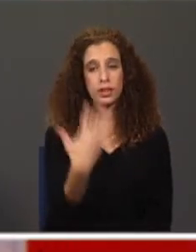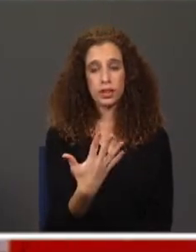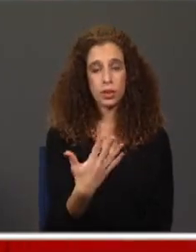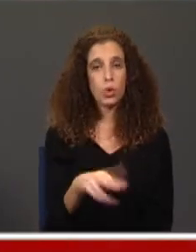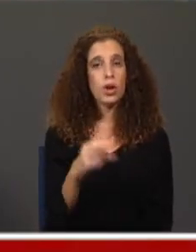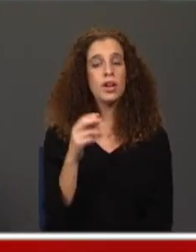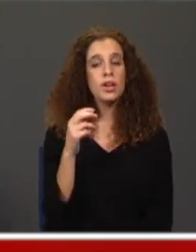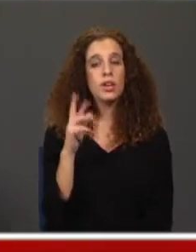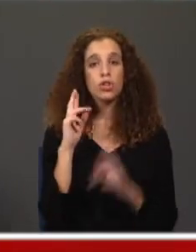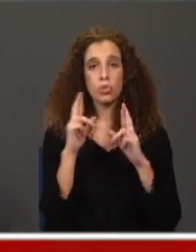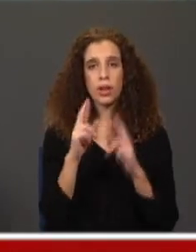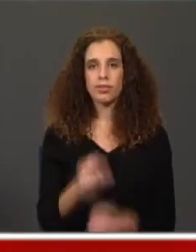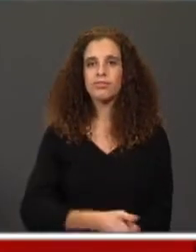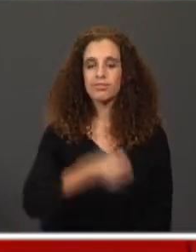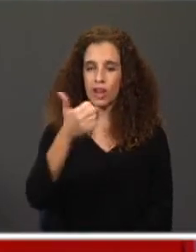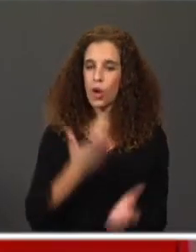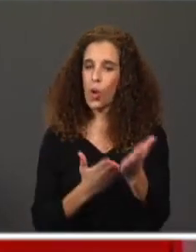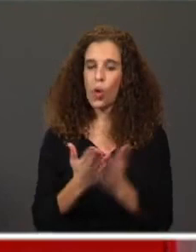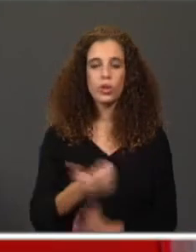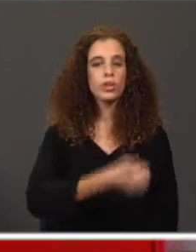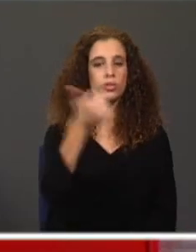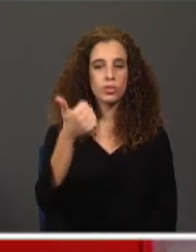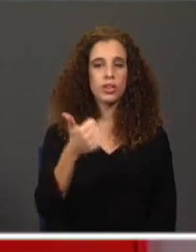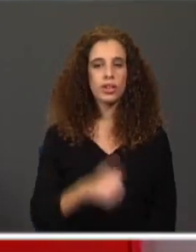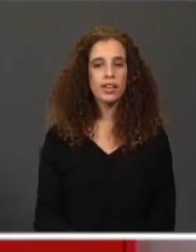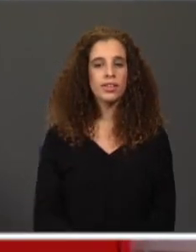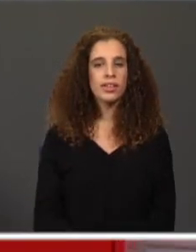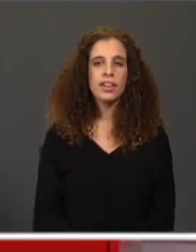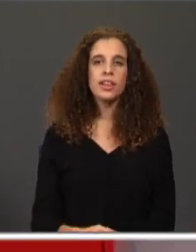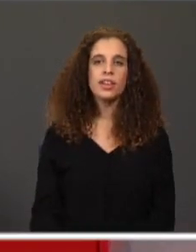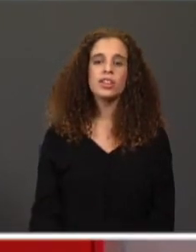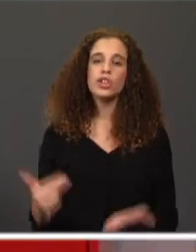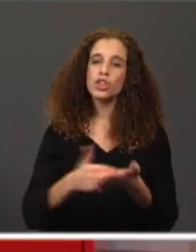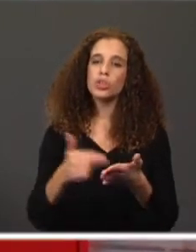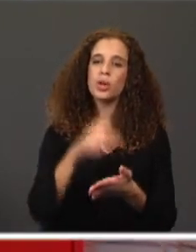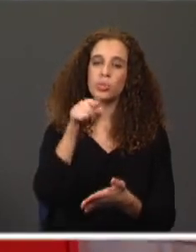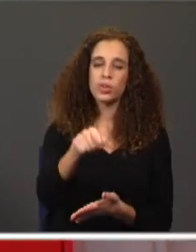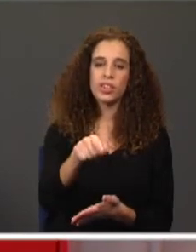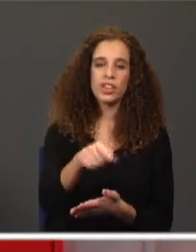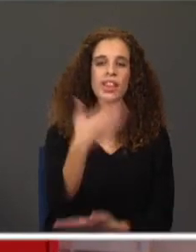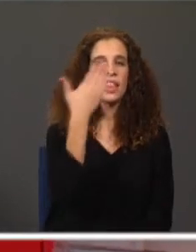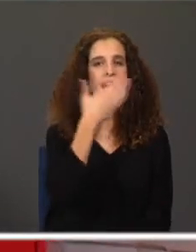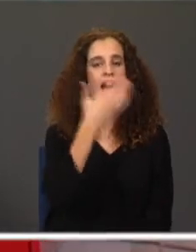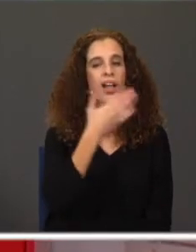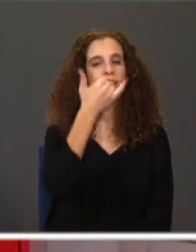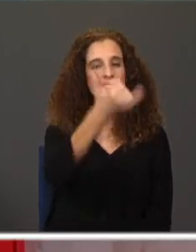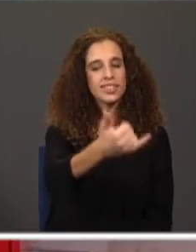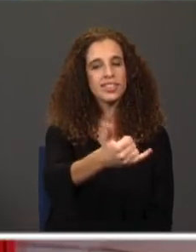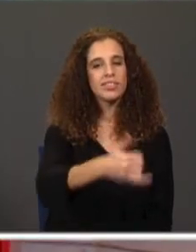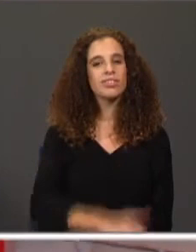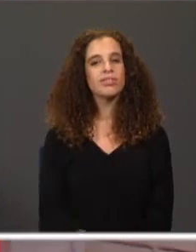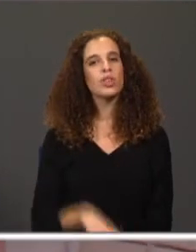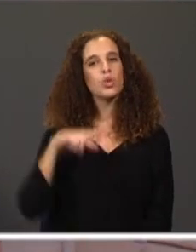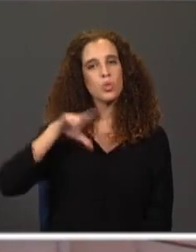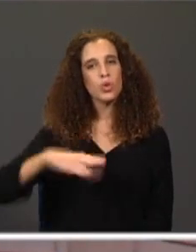Espero que estejas bem, que continues bem e aguardo por ti da próxima vez na próxima emissão do